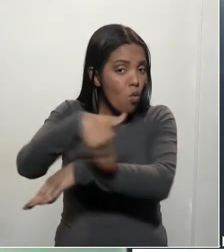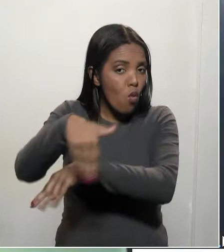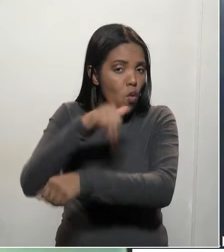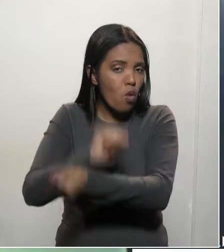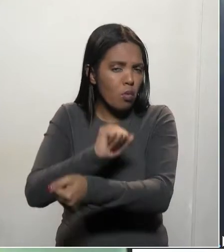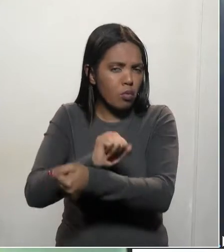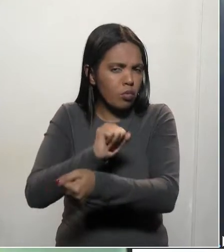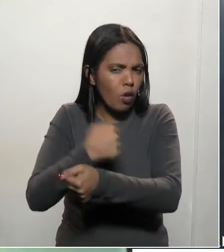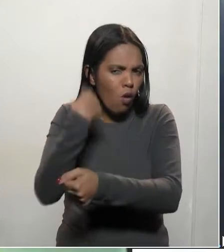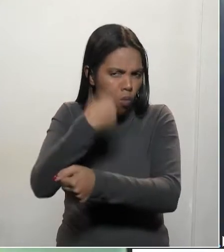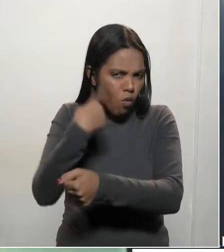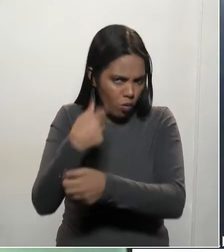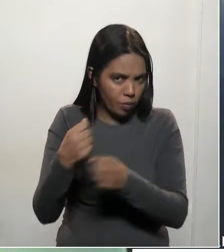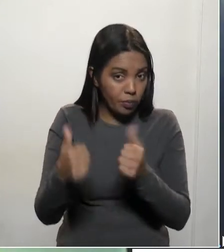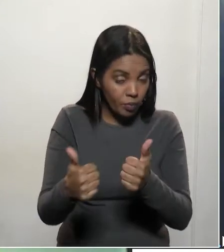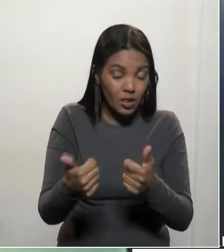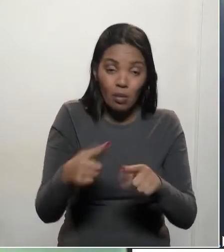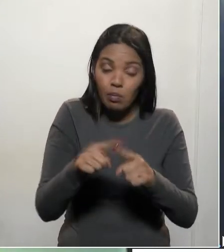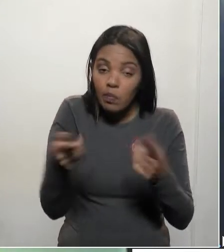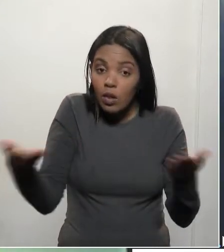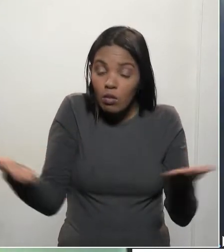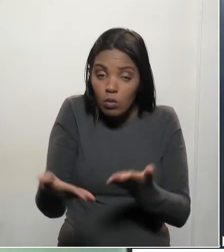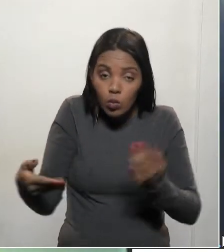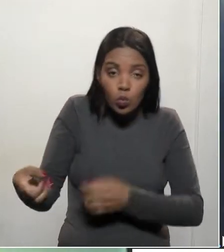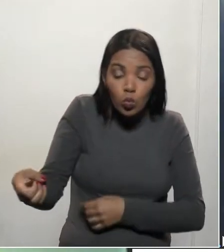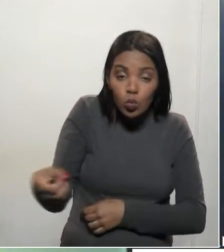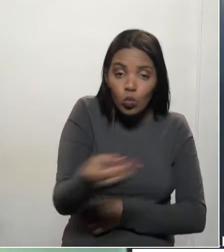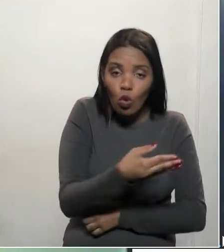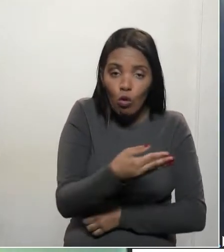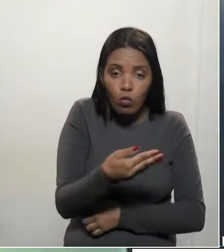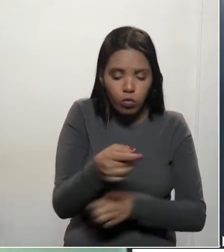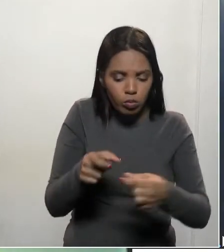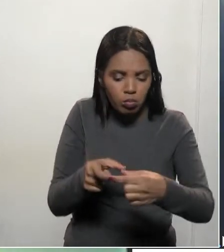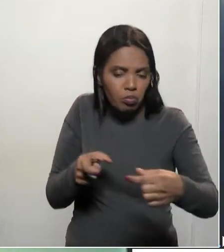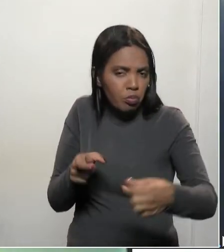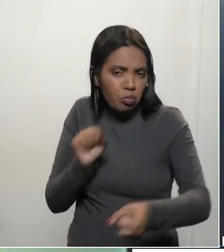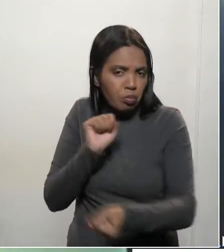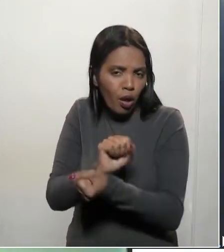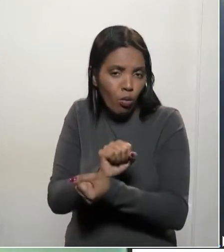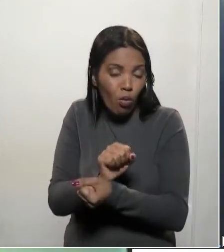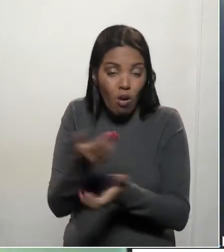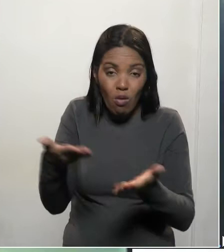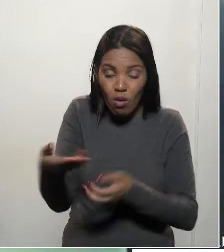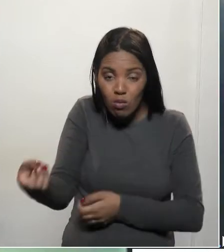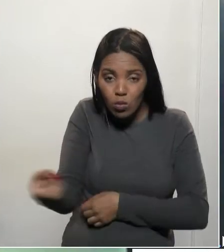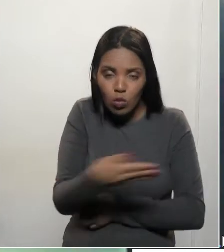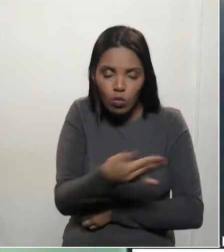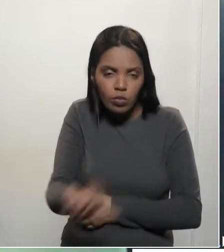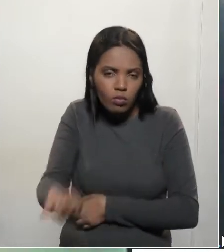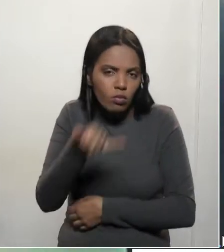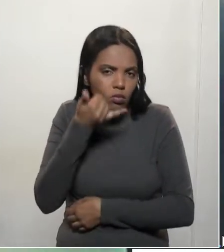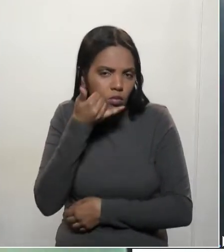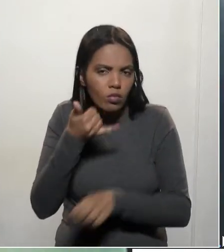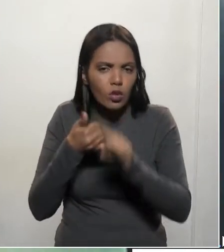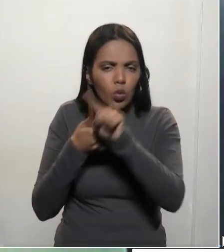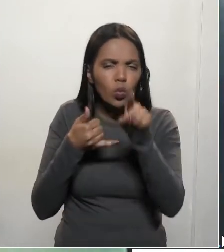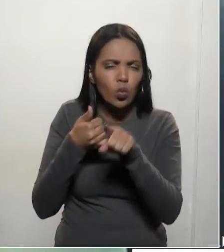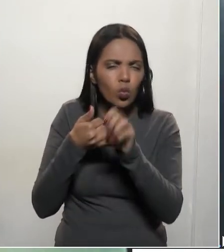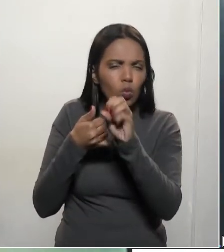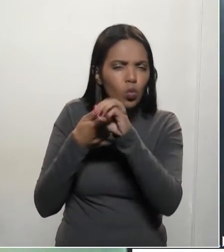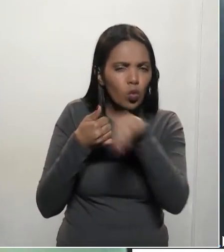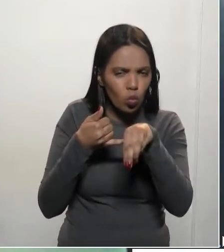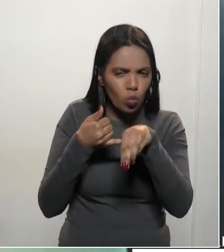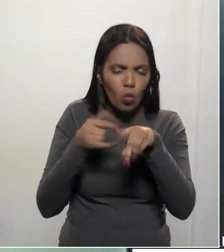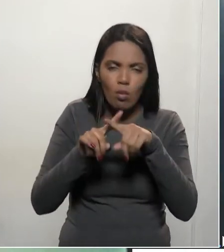foi feito por alguém que é interessante saber por quanto vendeu para o município, ou o que ele está ganhando com isso.